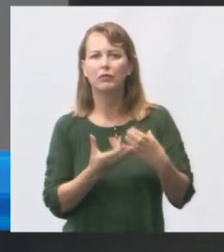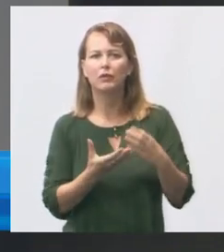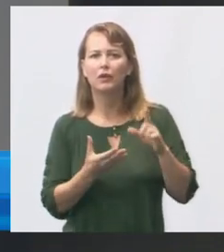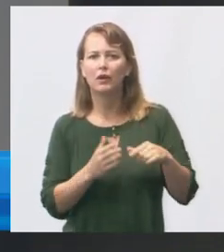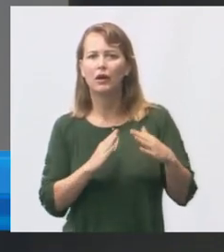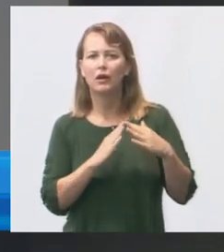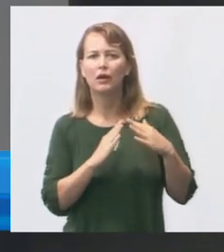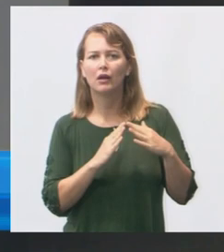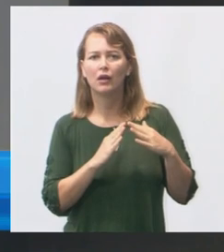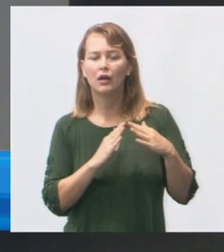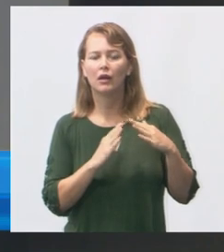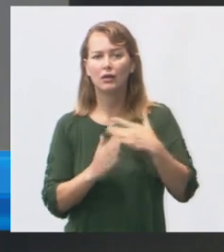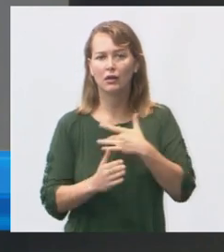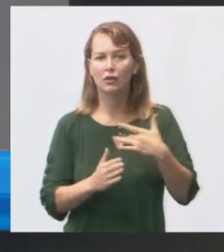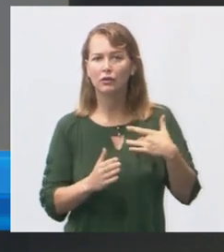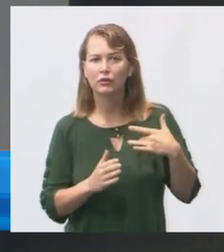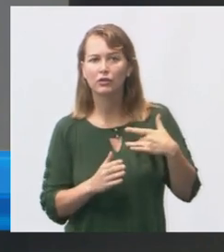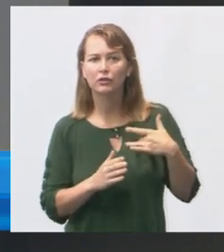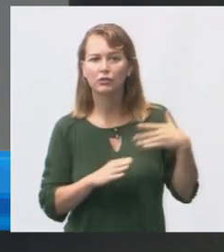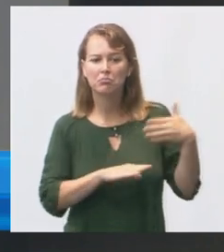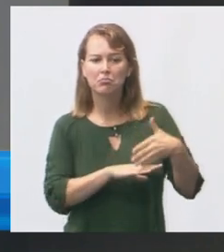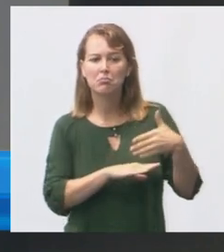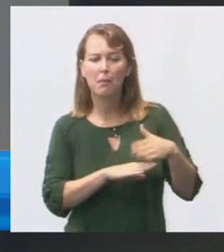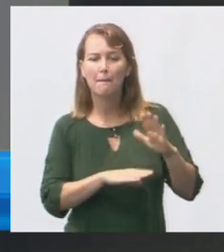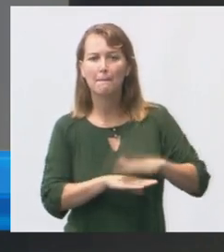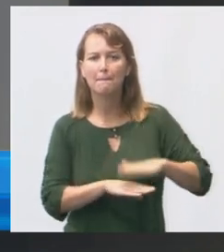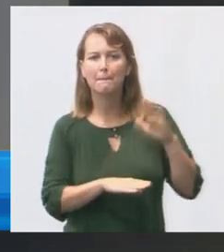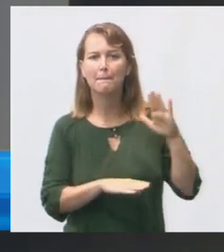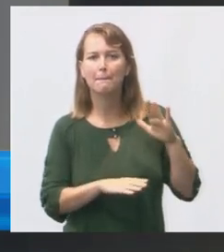das unidades que atendem o maior número de população